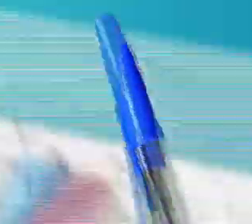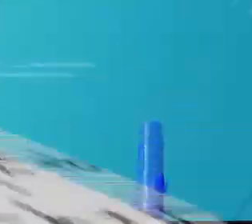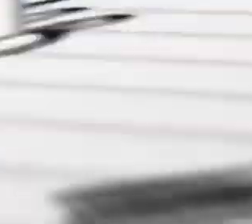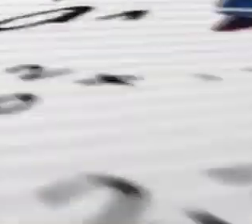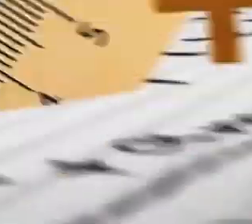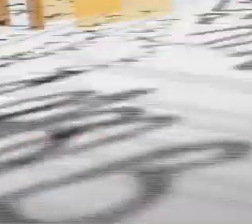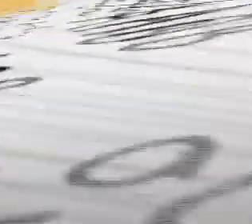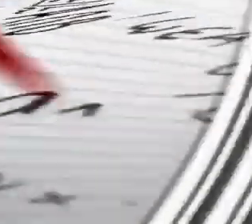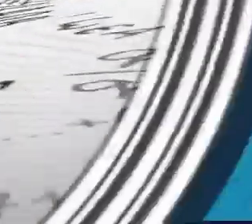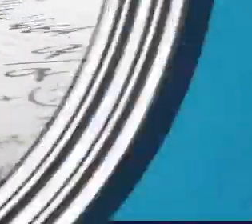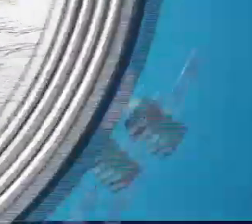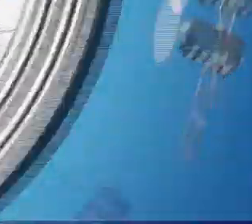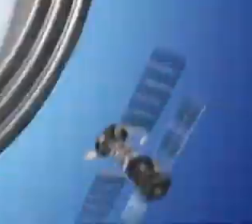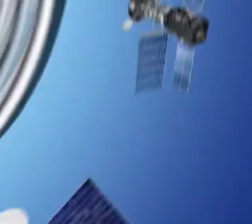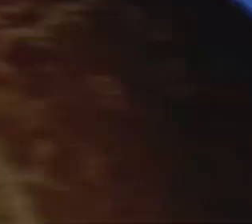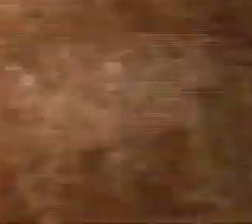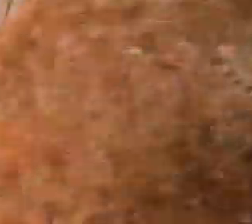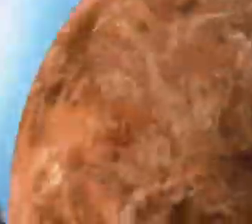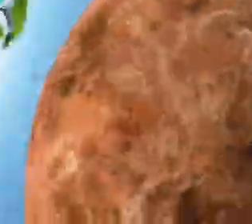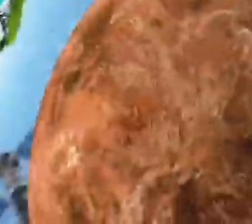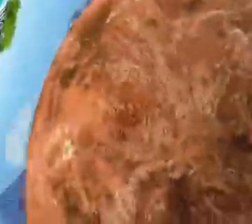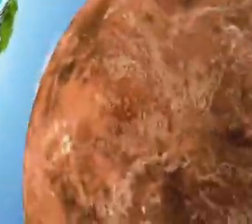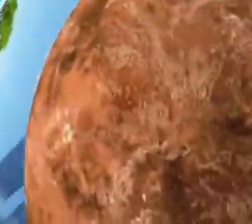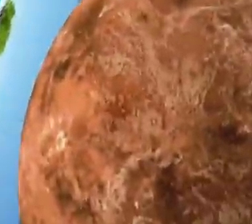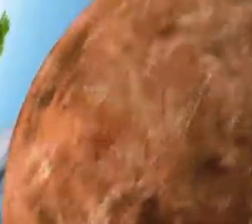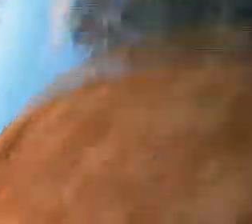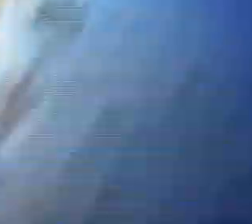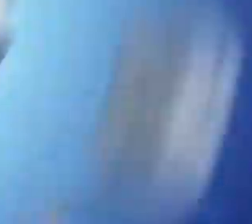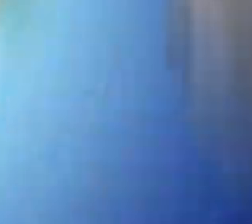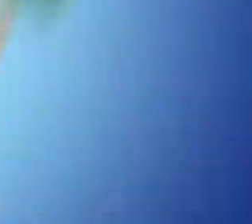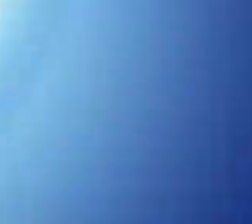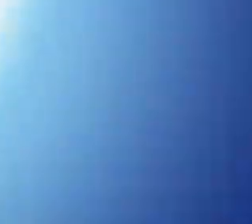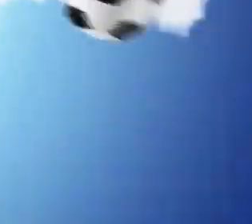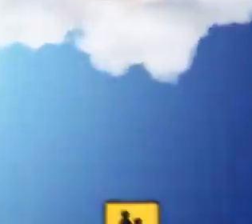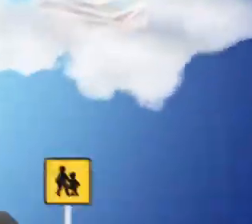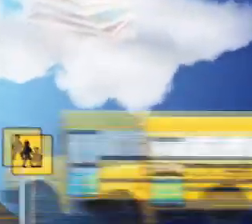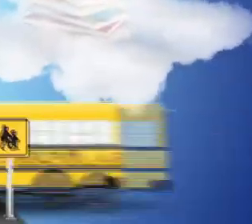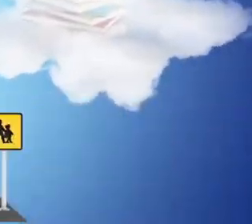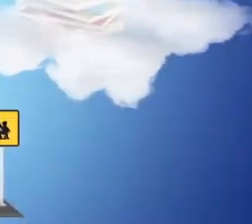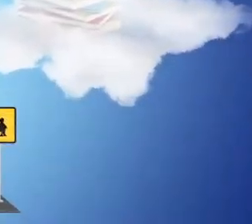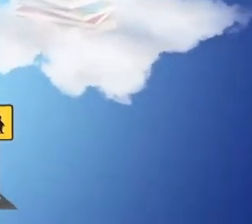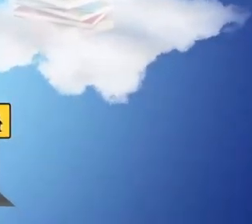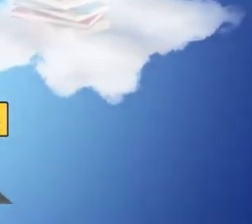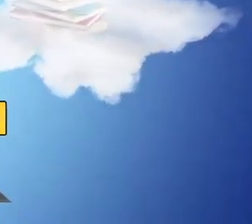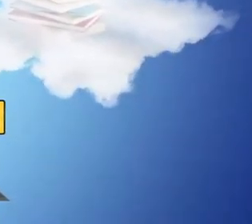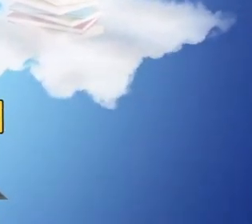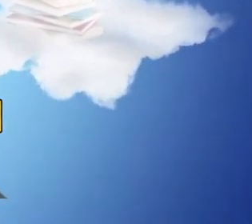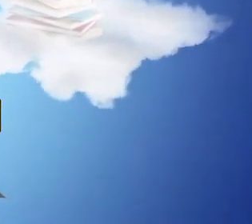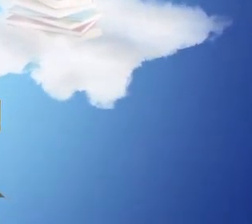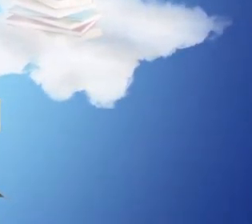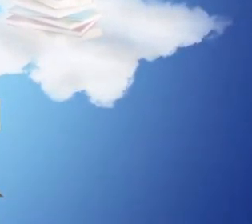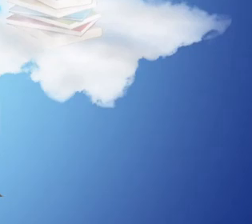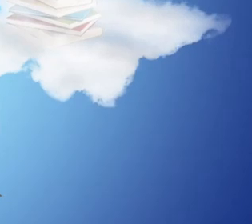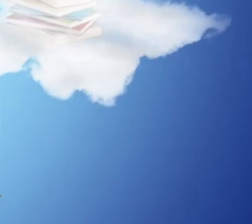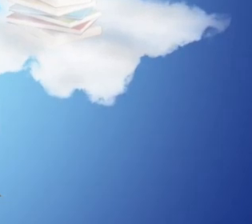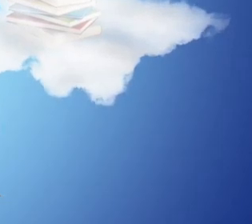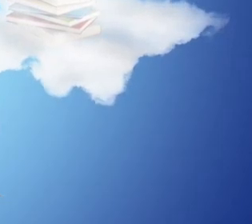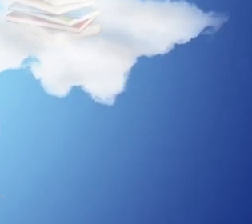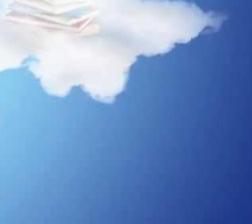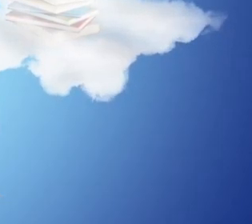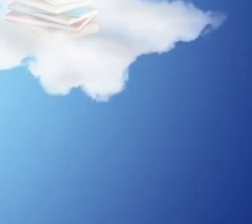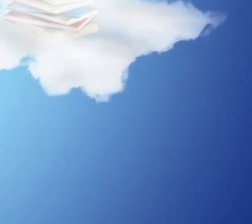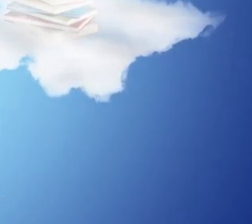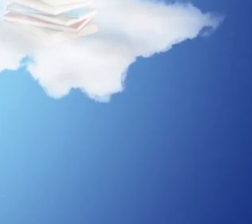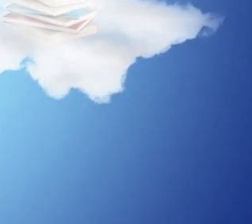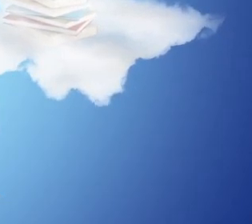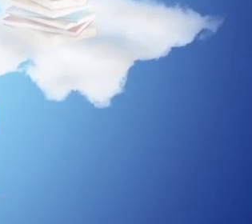até